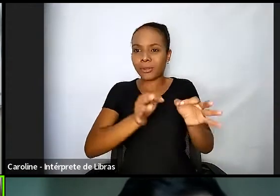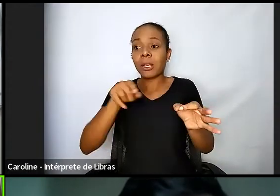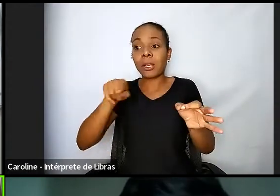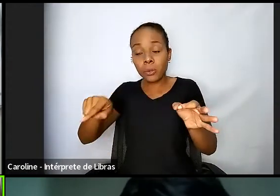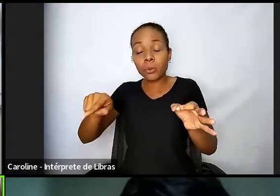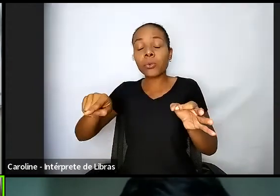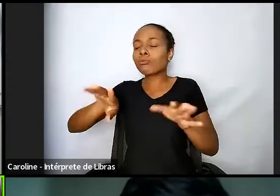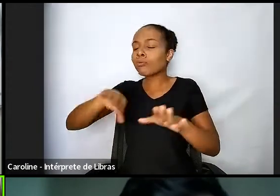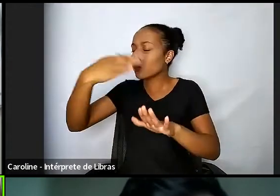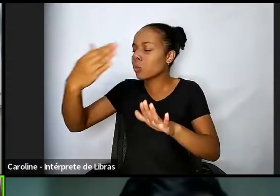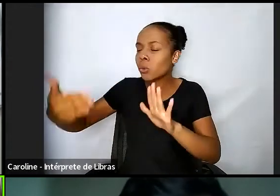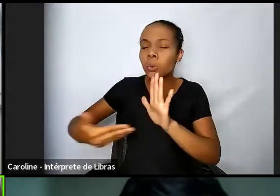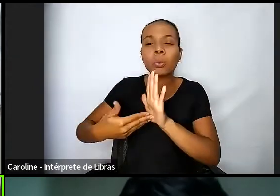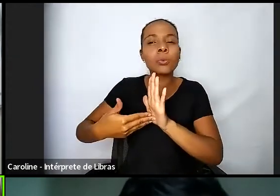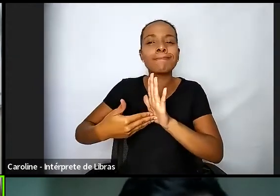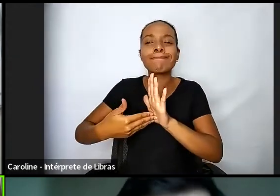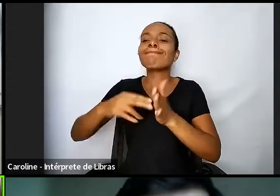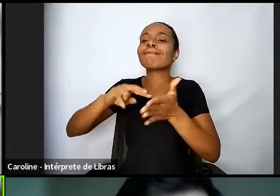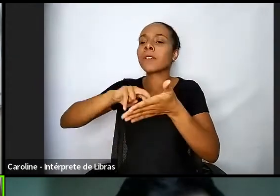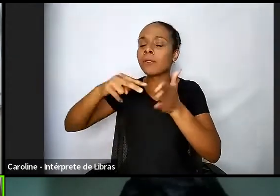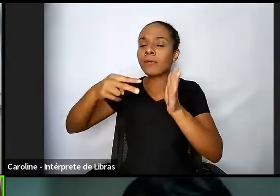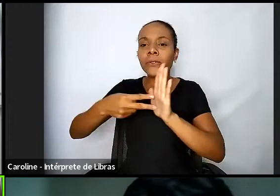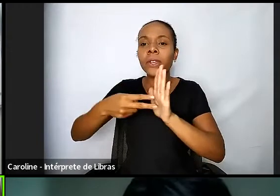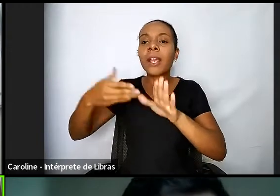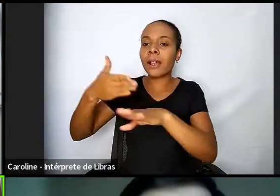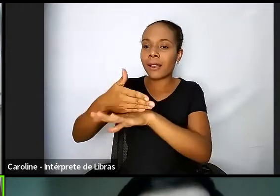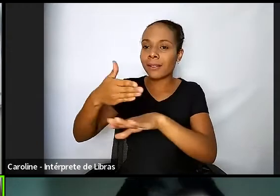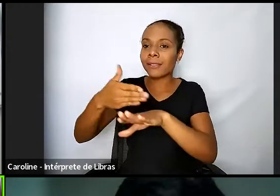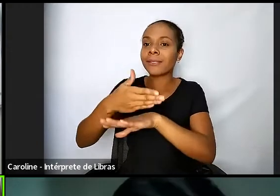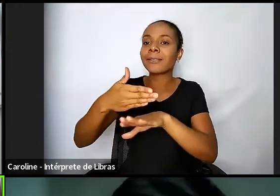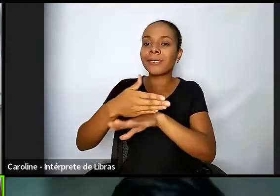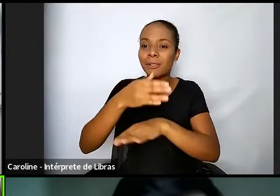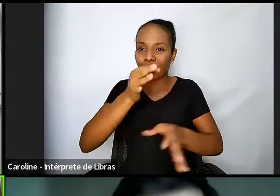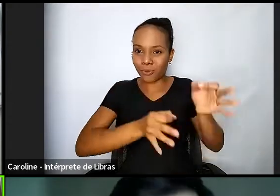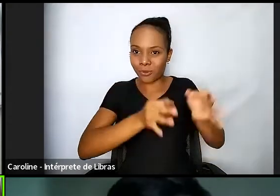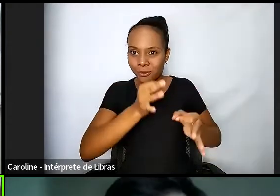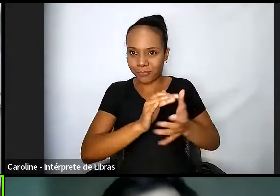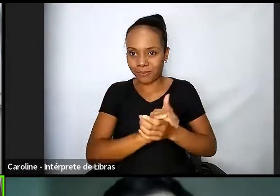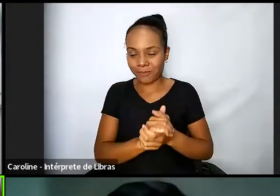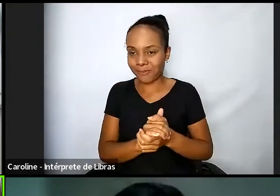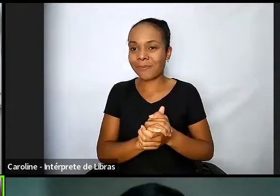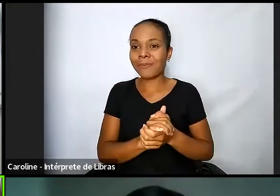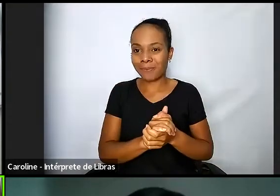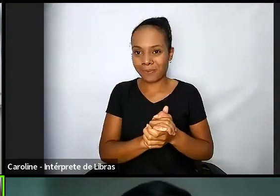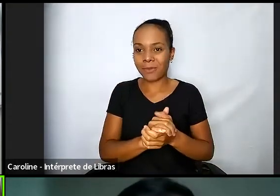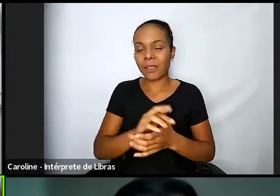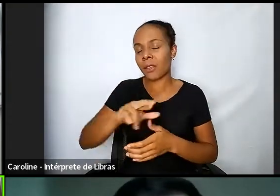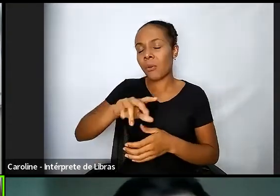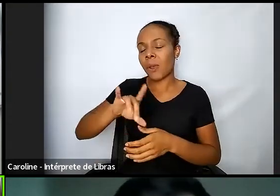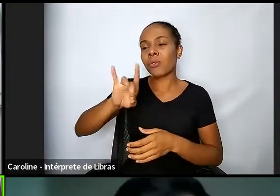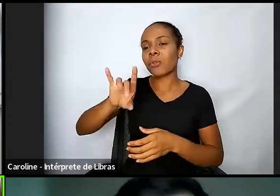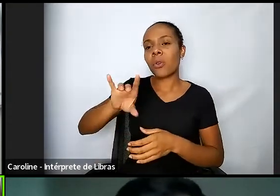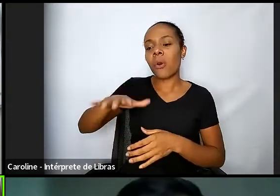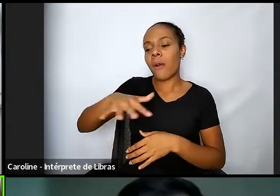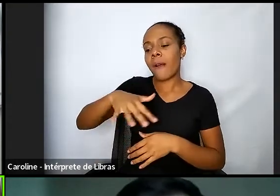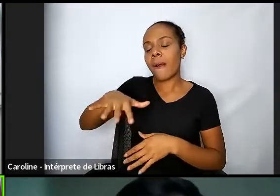toda uma construção do acesso à justiça que não é só a distribuição do processo, também, não